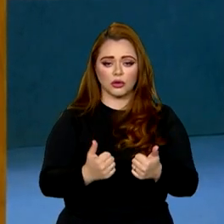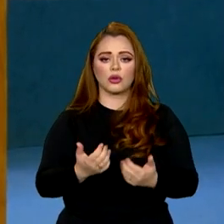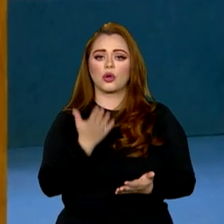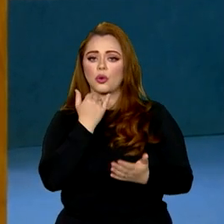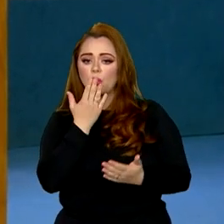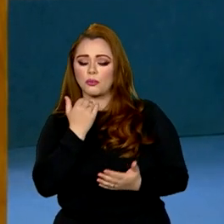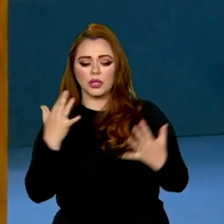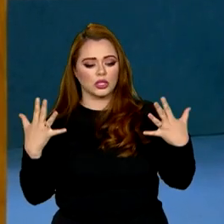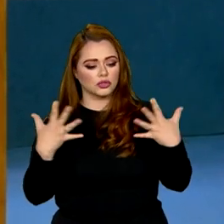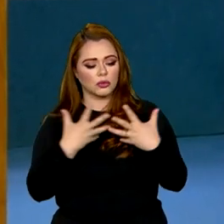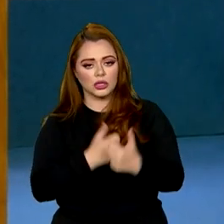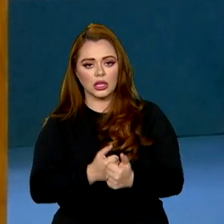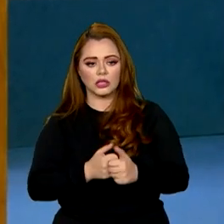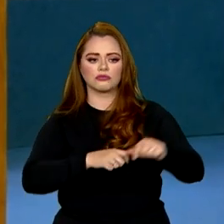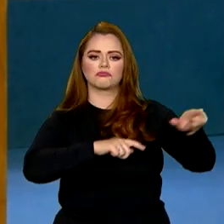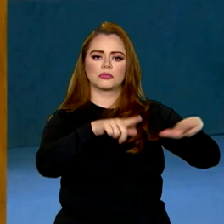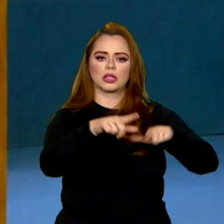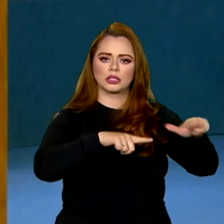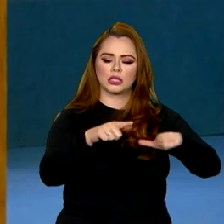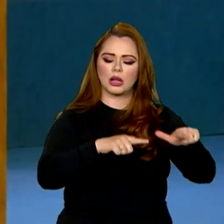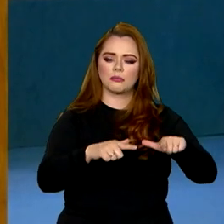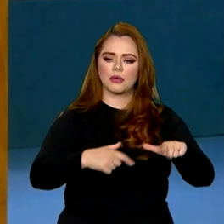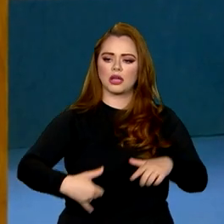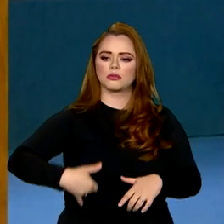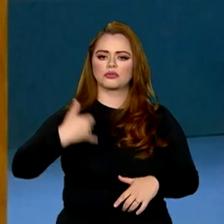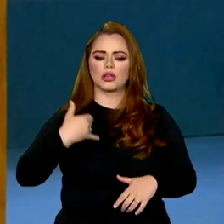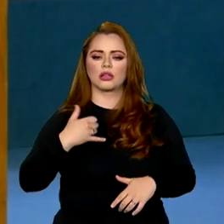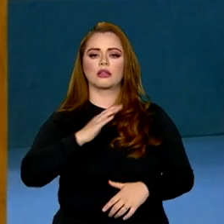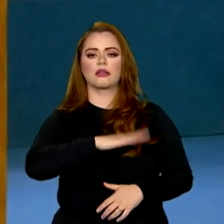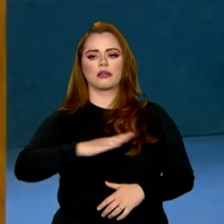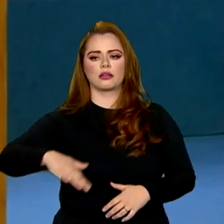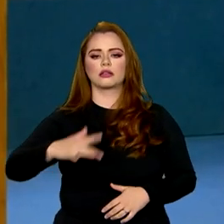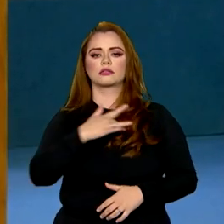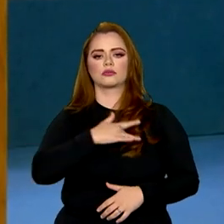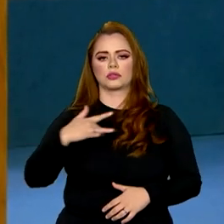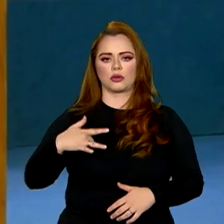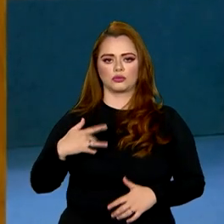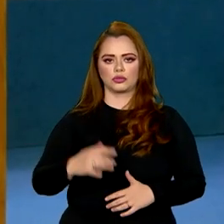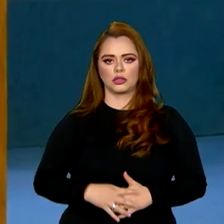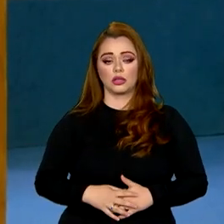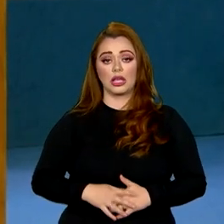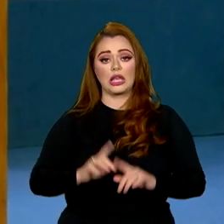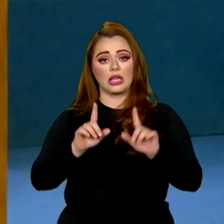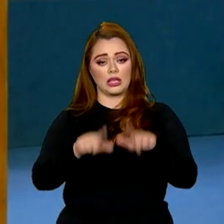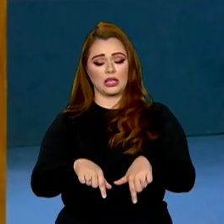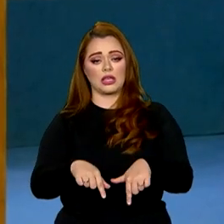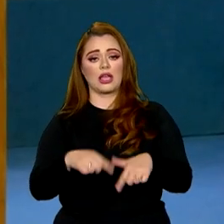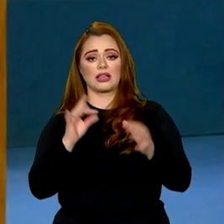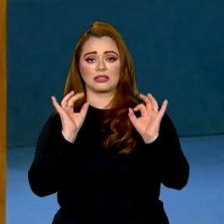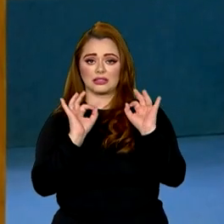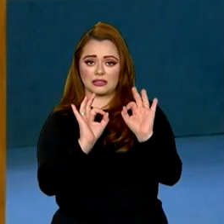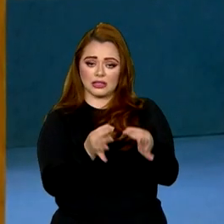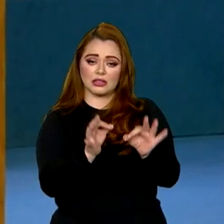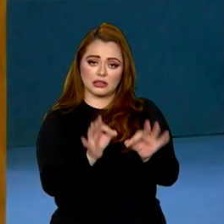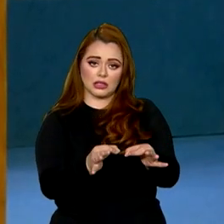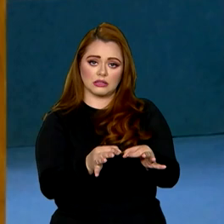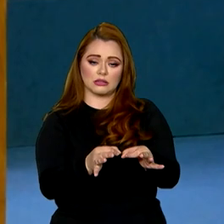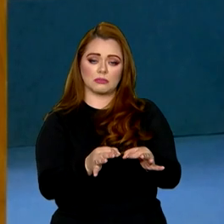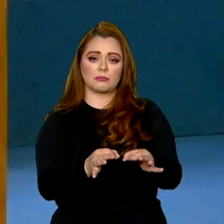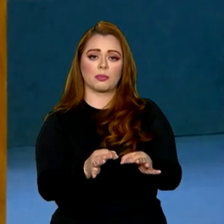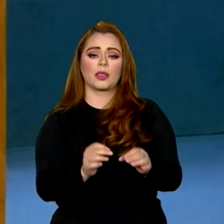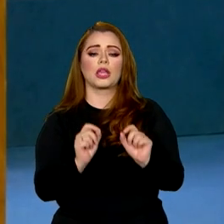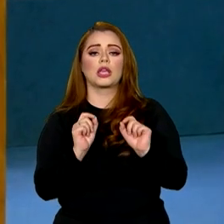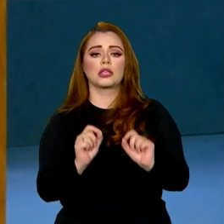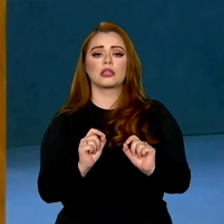mesa, empregos dignos e crianças mais saudáveis. Foi com essa firme convicção